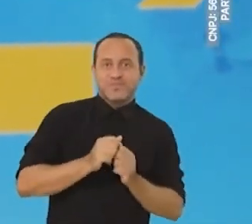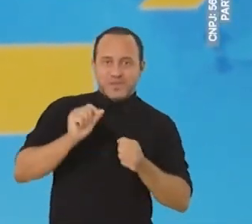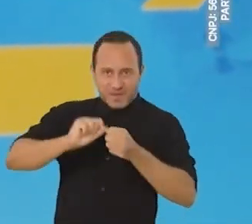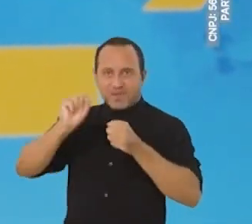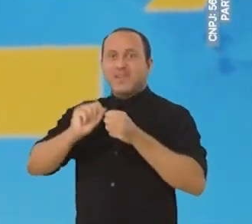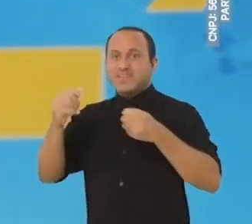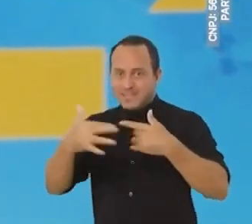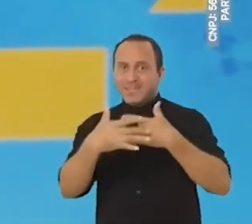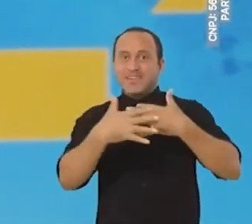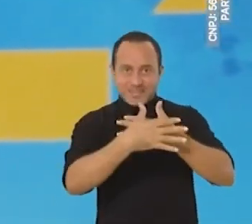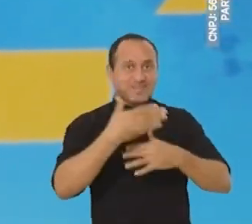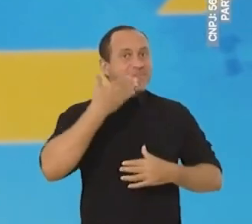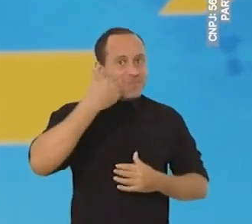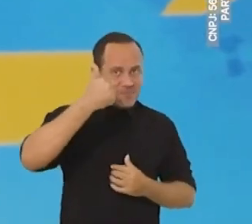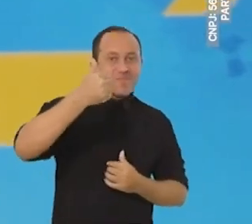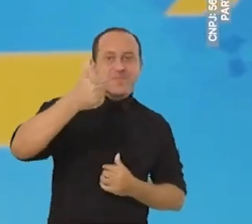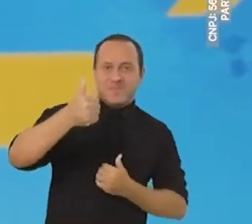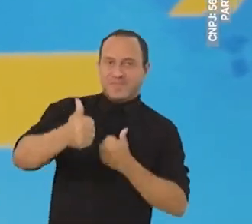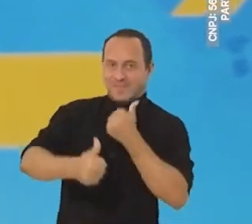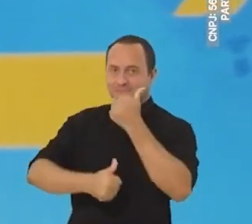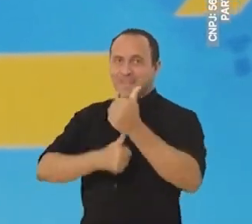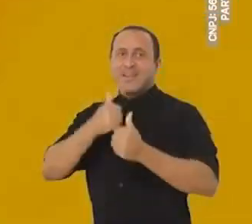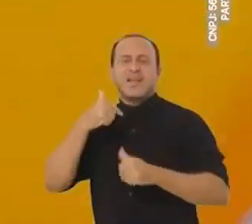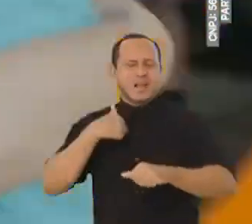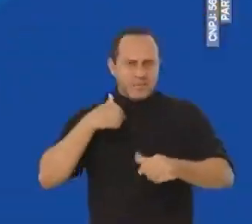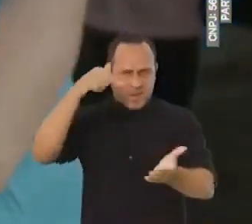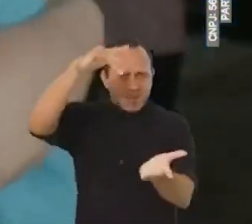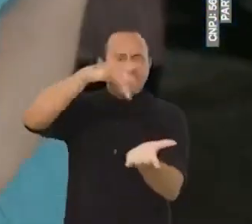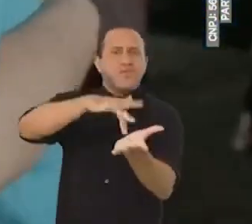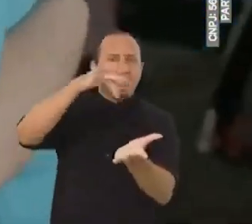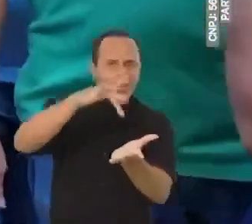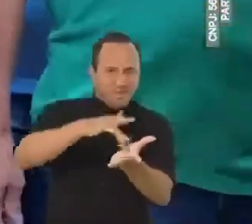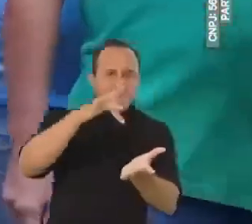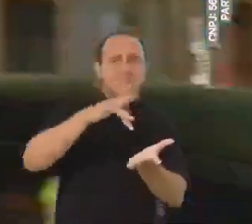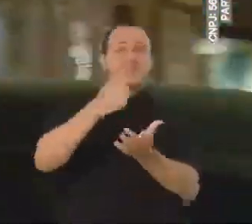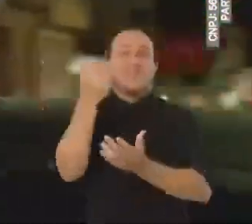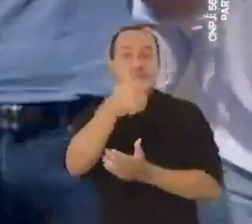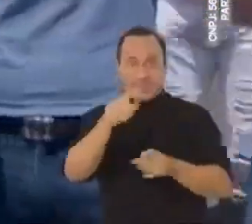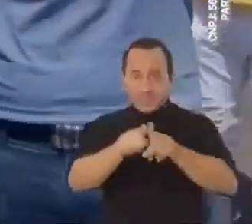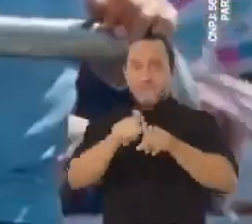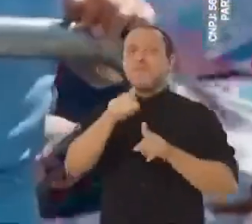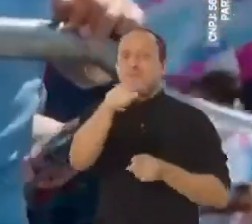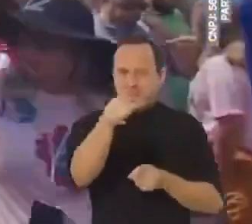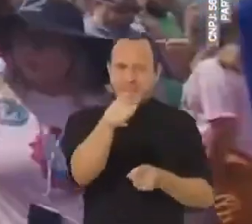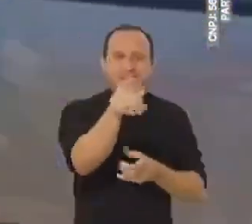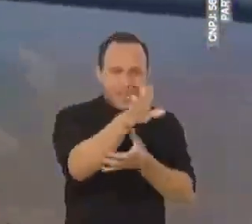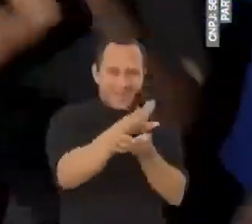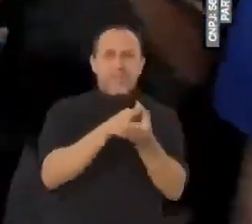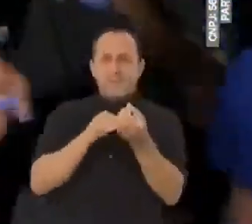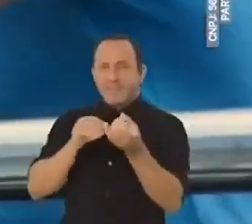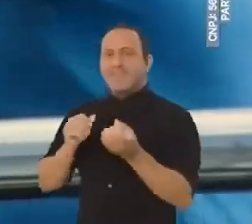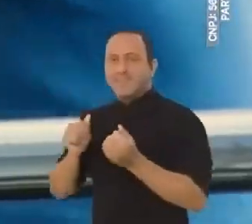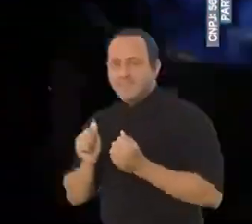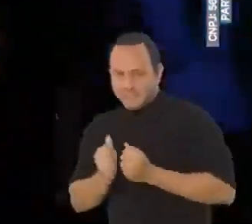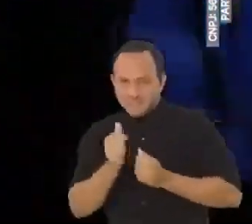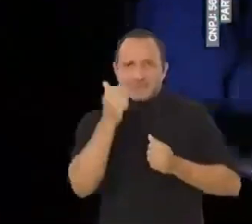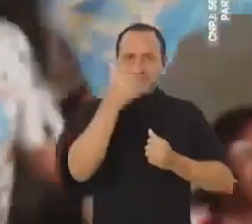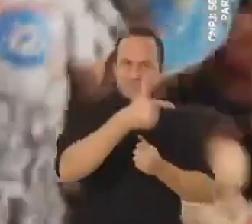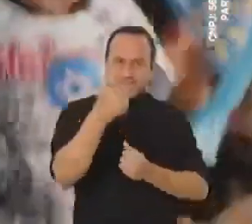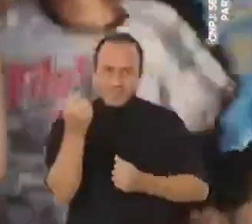público, para fazer nossa cidade melhor. Venha comigo! Eu aperto o doce e você também